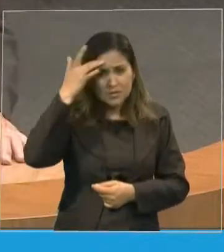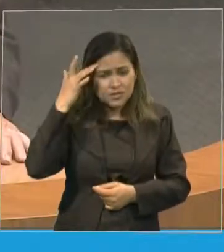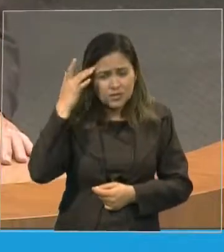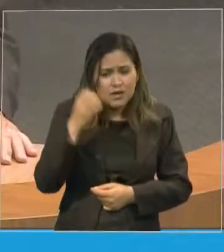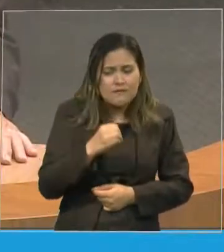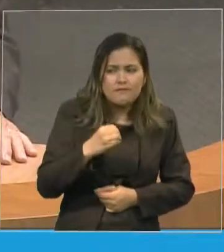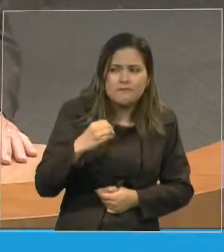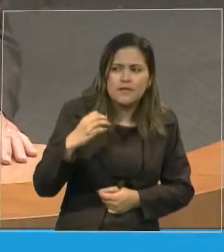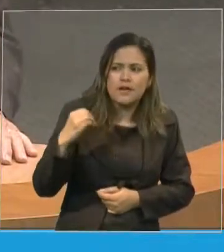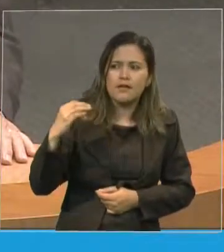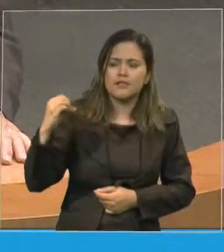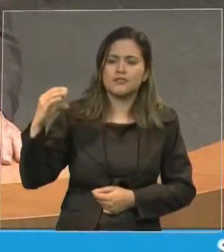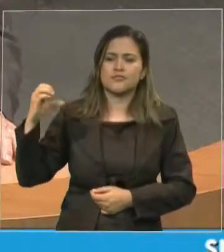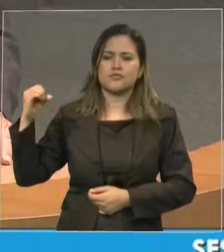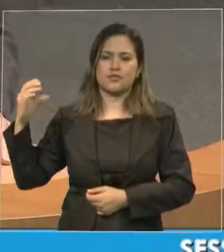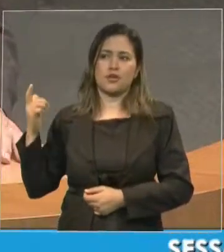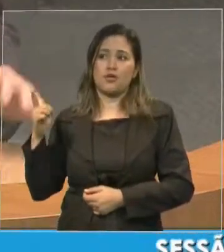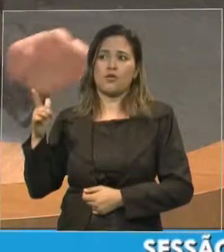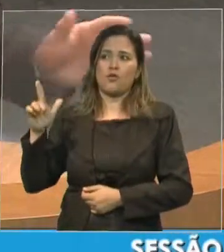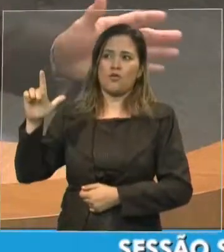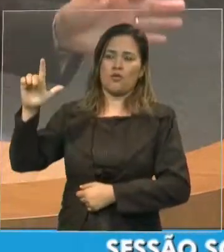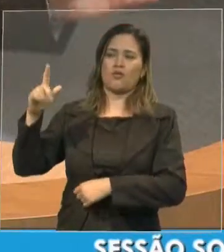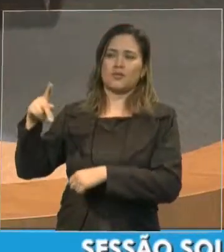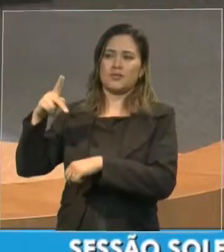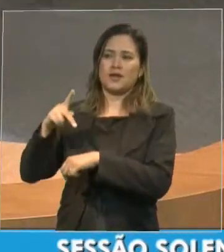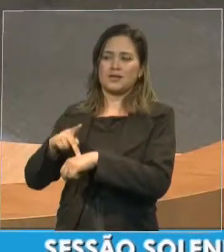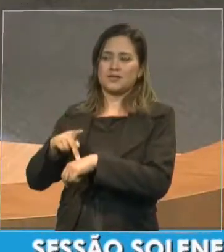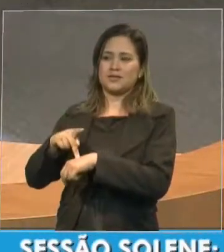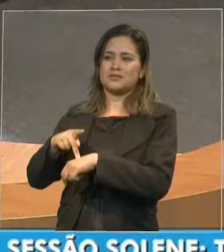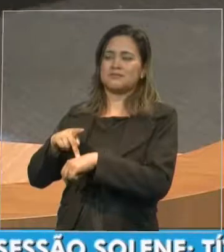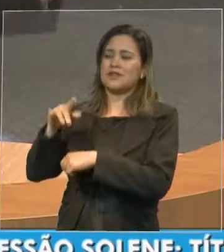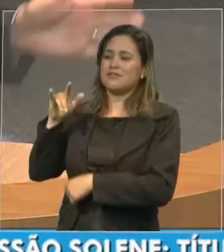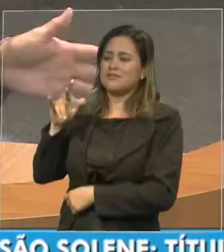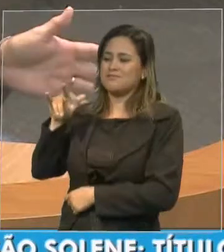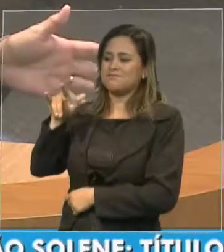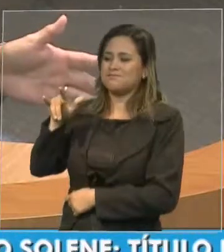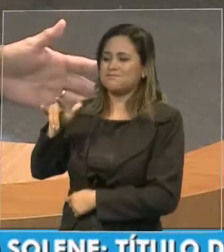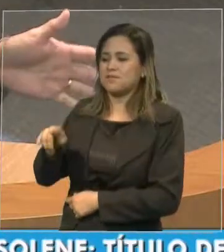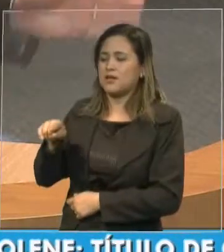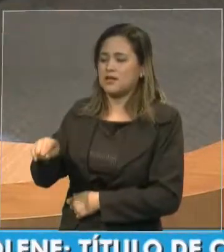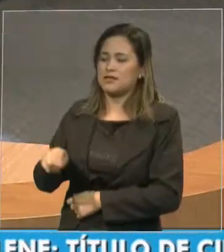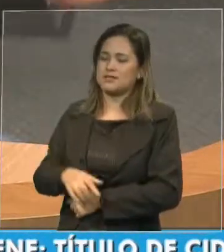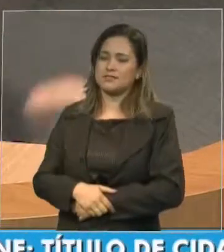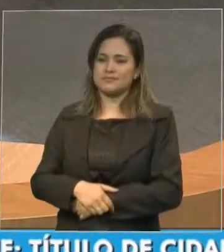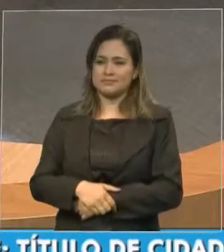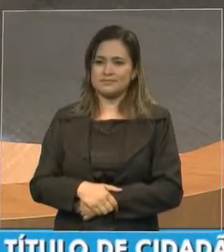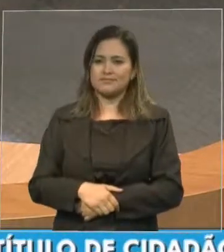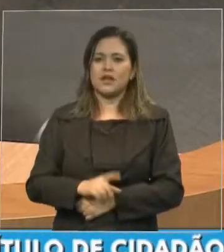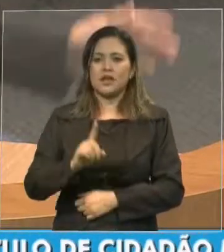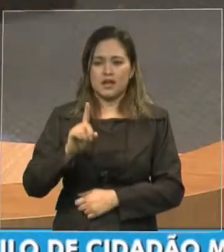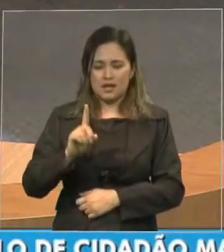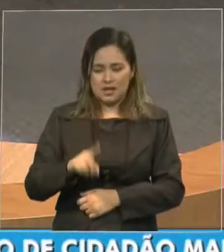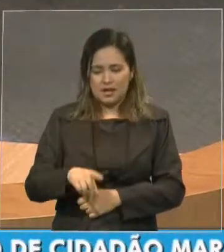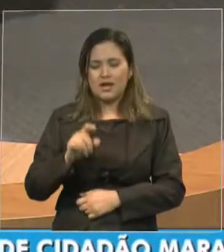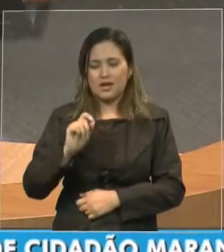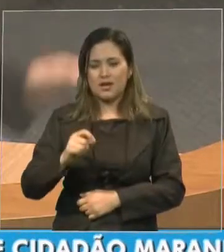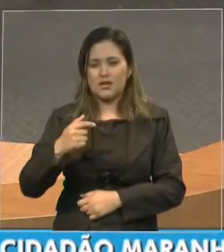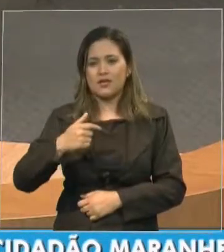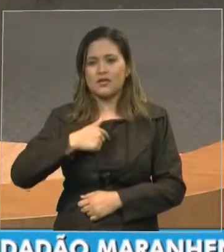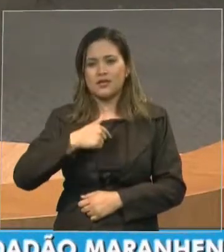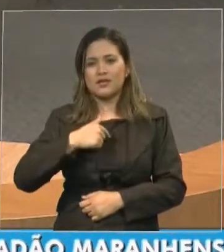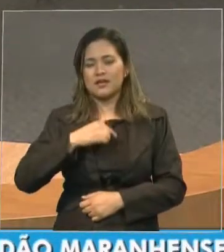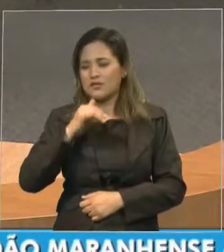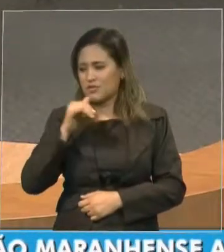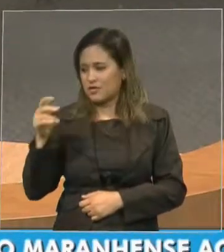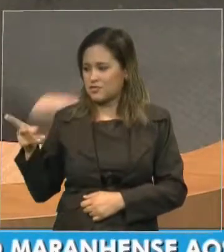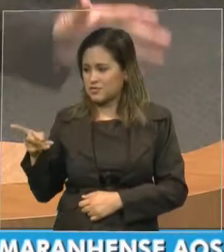continente para dizer que eu o amo é isto que é eu digo para o pastor Ivan Basto e o nosso irmão pastor